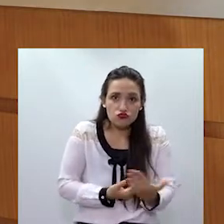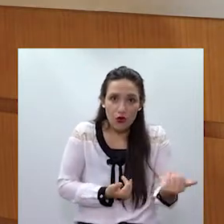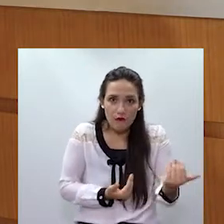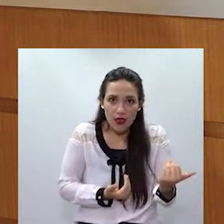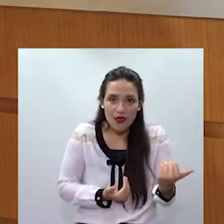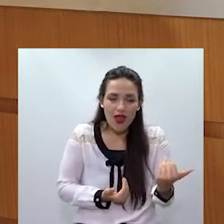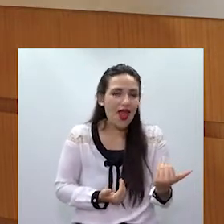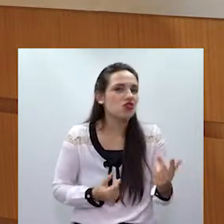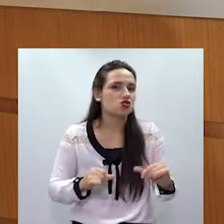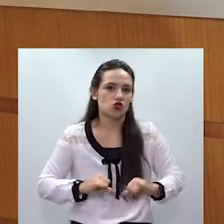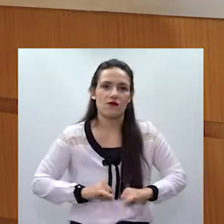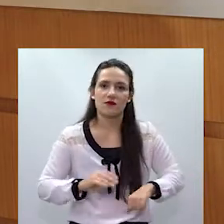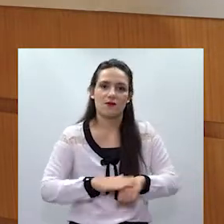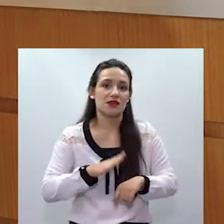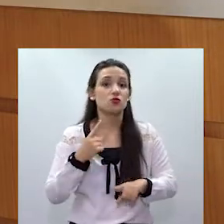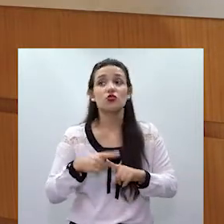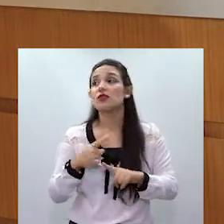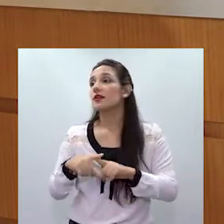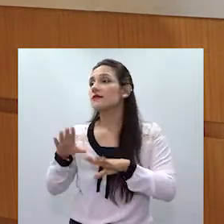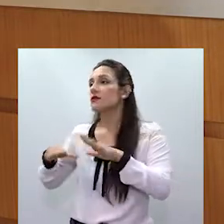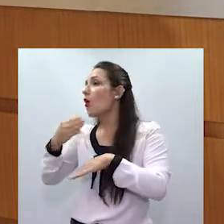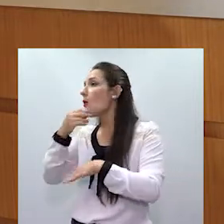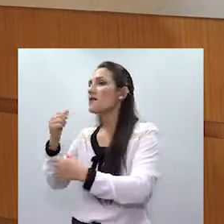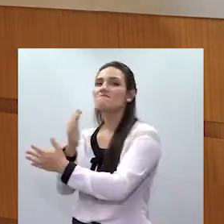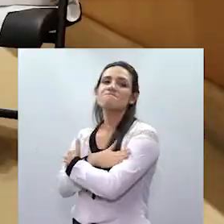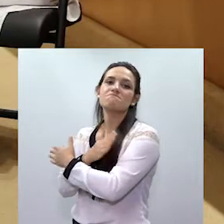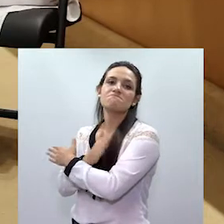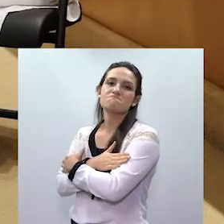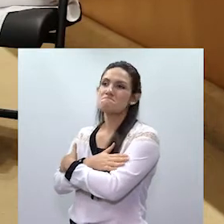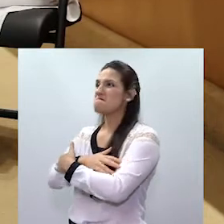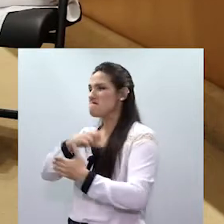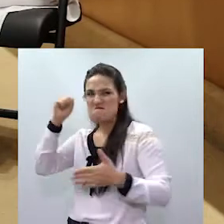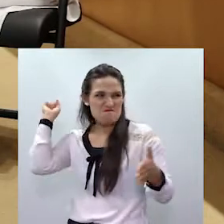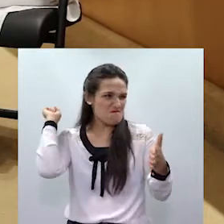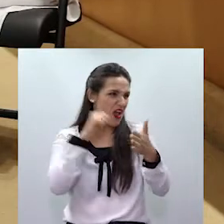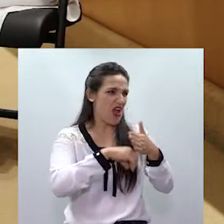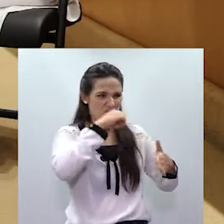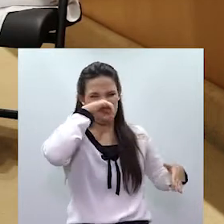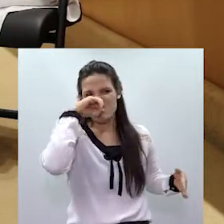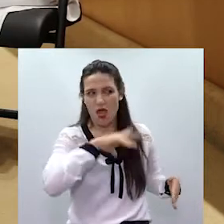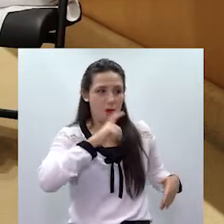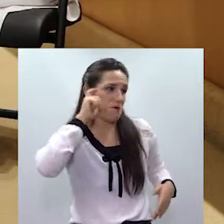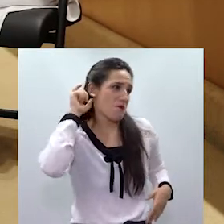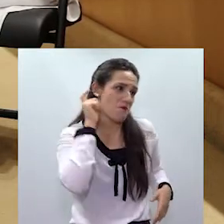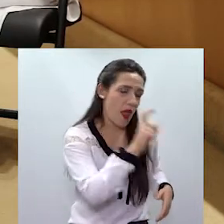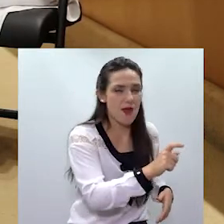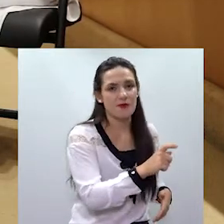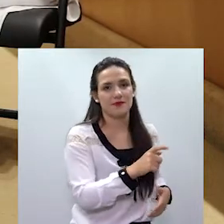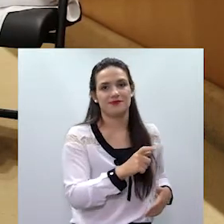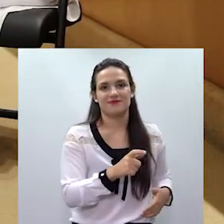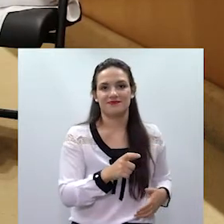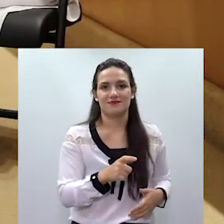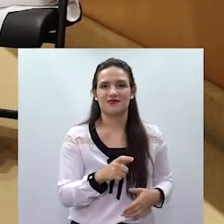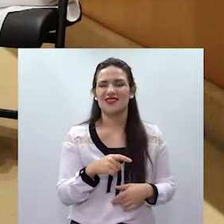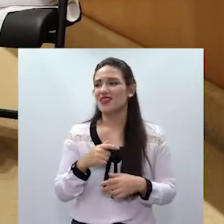sofrido, consequentemente, mais violência doméstica. Então, hoje, num contexto de vulnerabilidade, a gente pode pensar que a